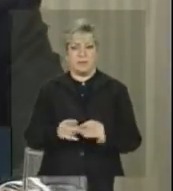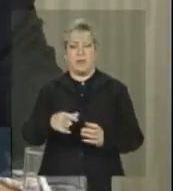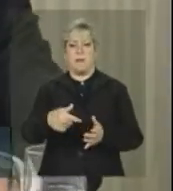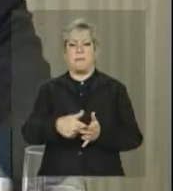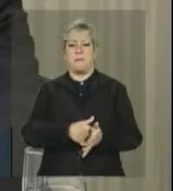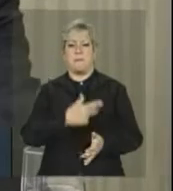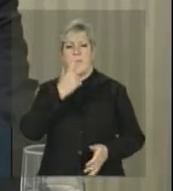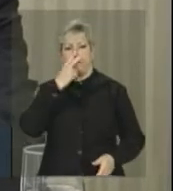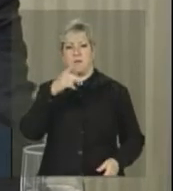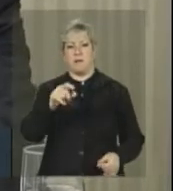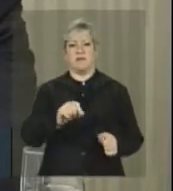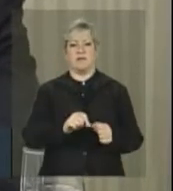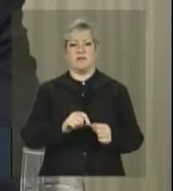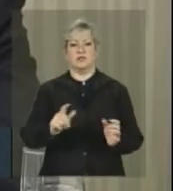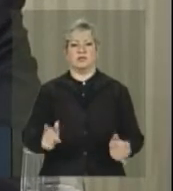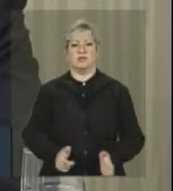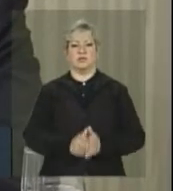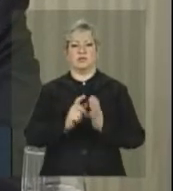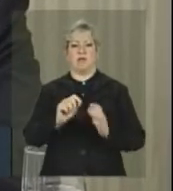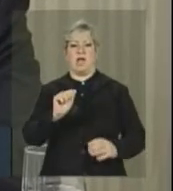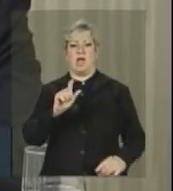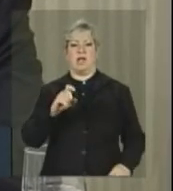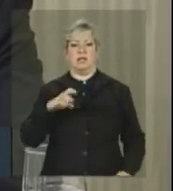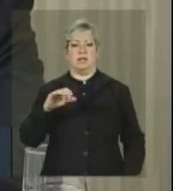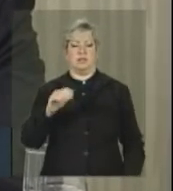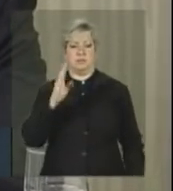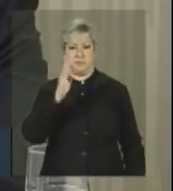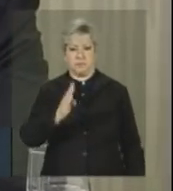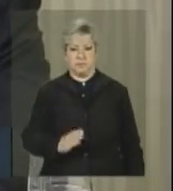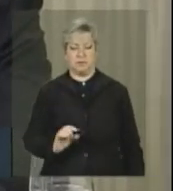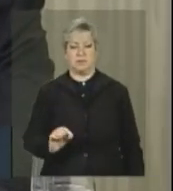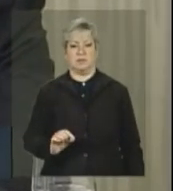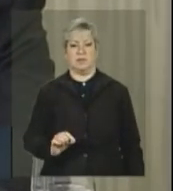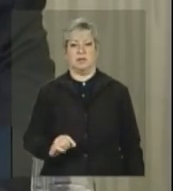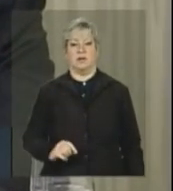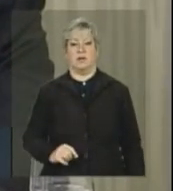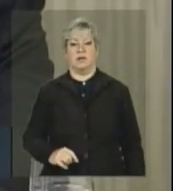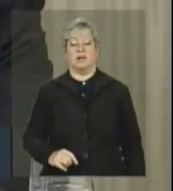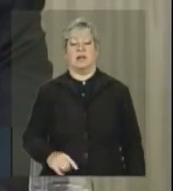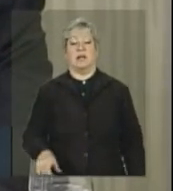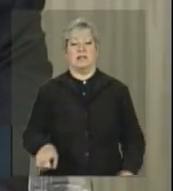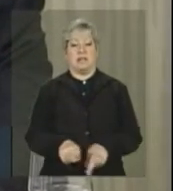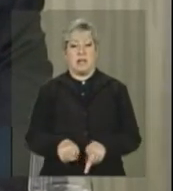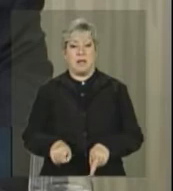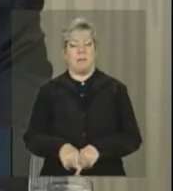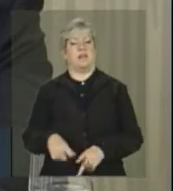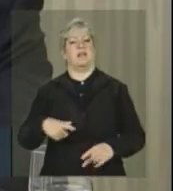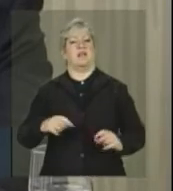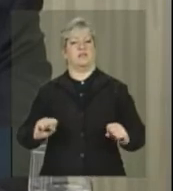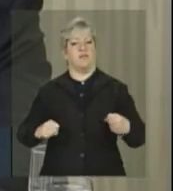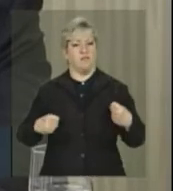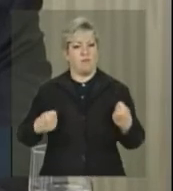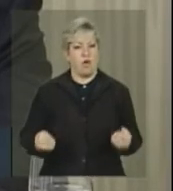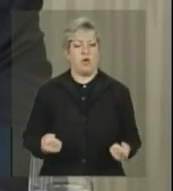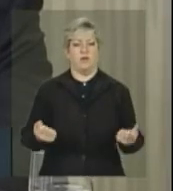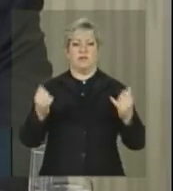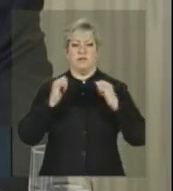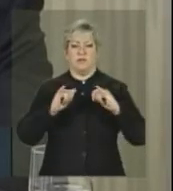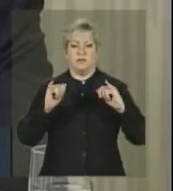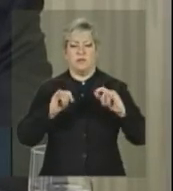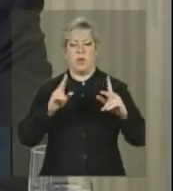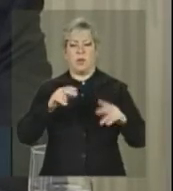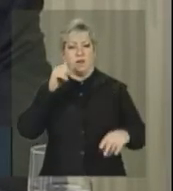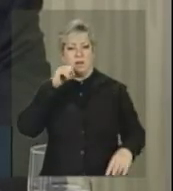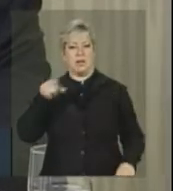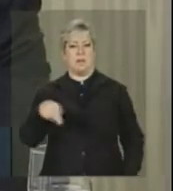jornalista da Agência Brasil, acho que além do esforço da divulgação, daquilo que a ministra Tereza